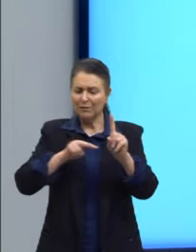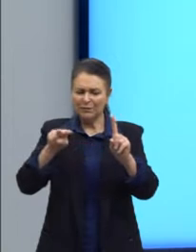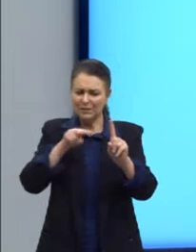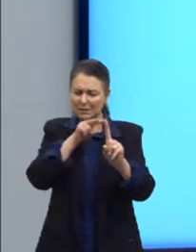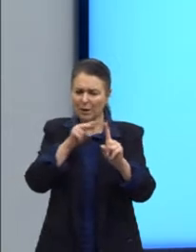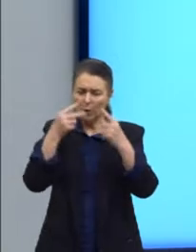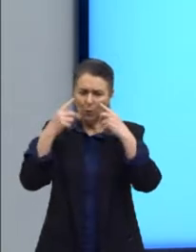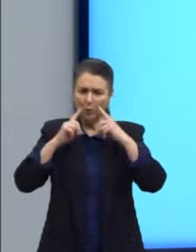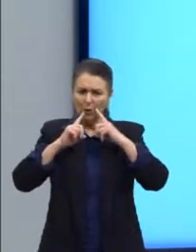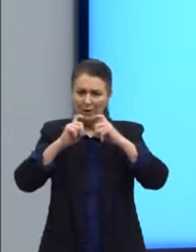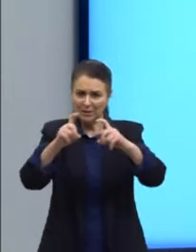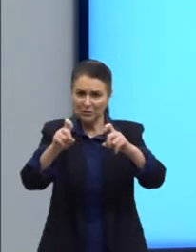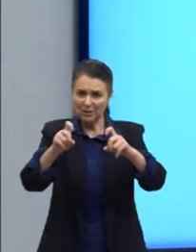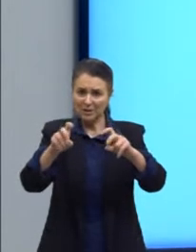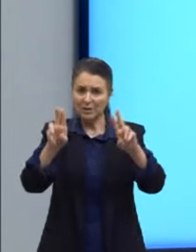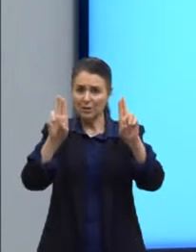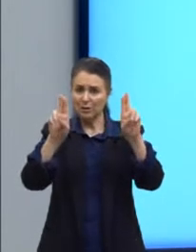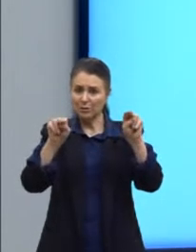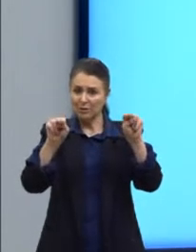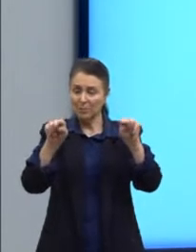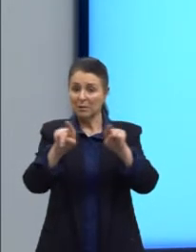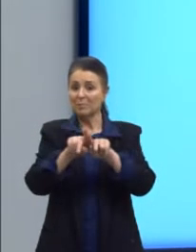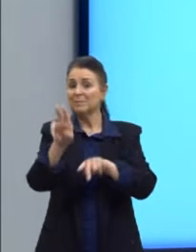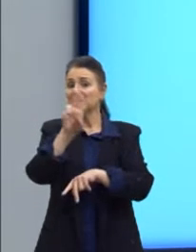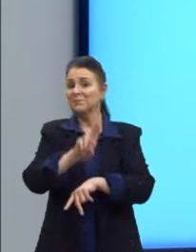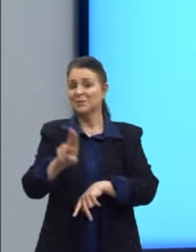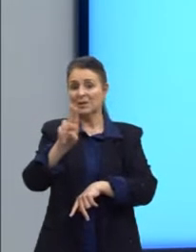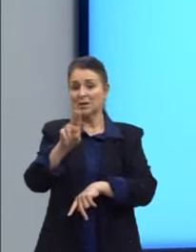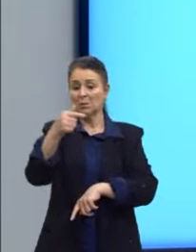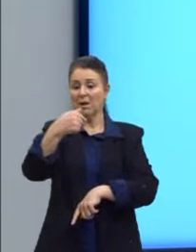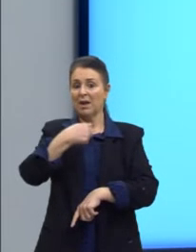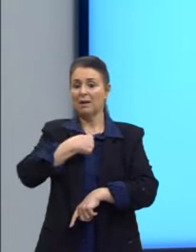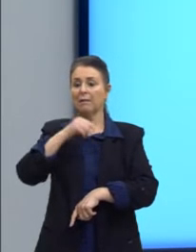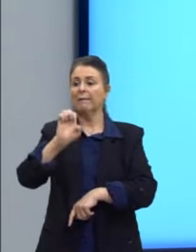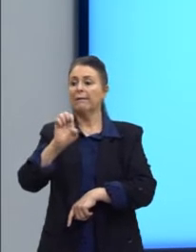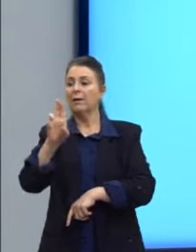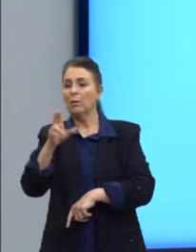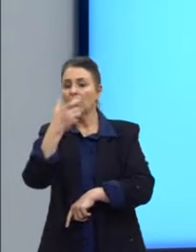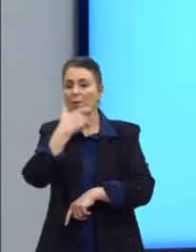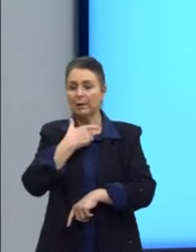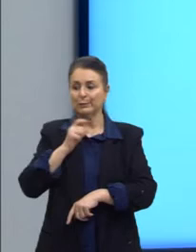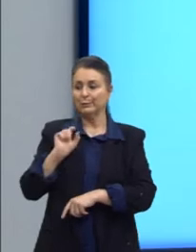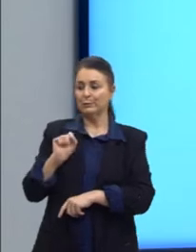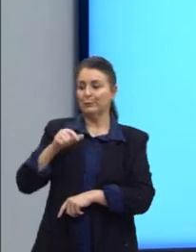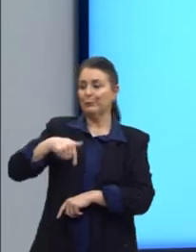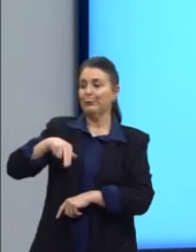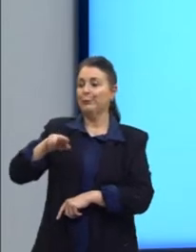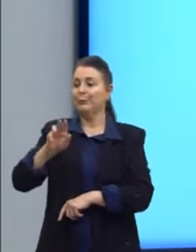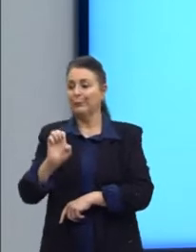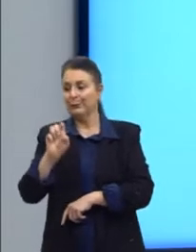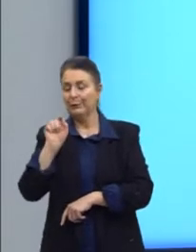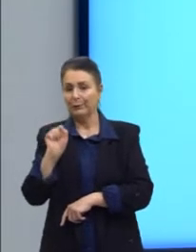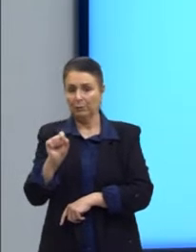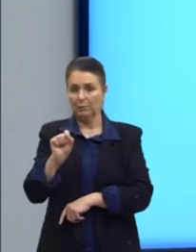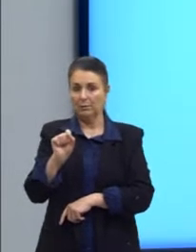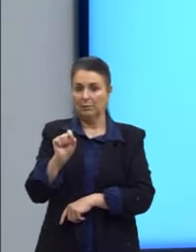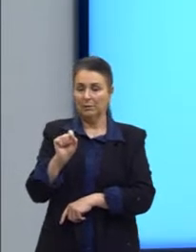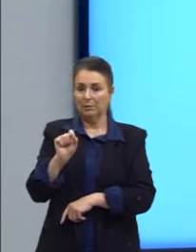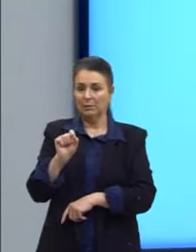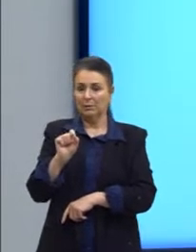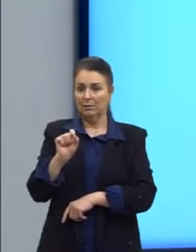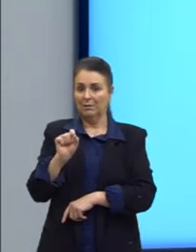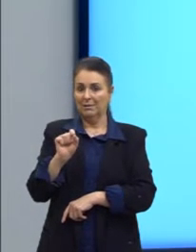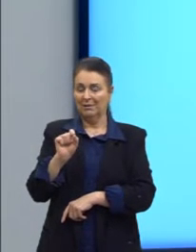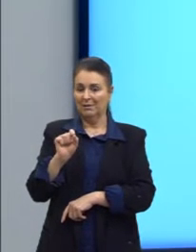relação à temática, mas ele não está usando a pessoa dele. Eu acho que é praticamente nula.